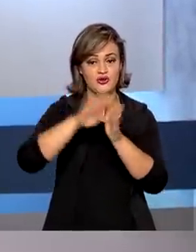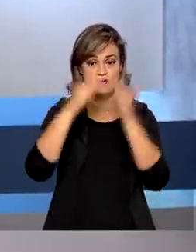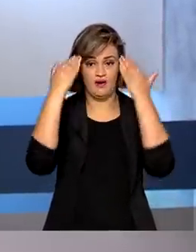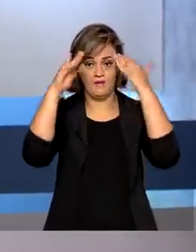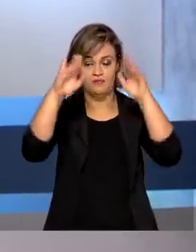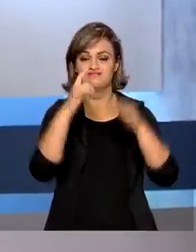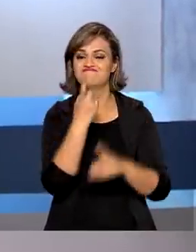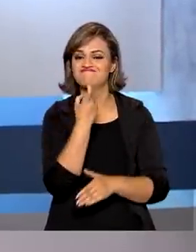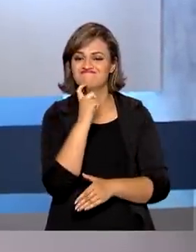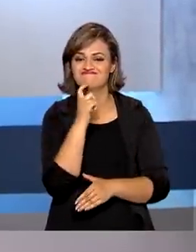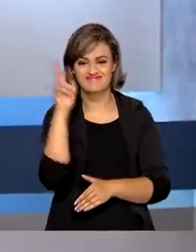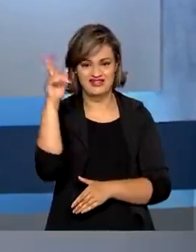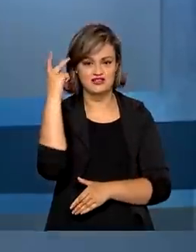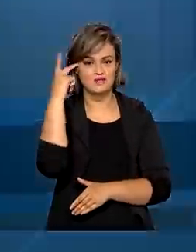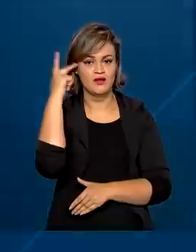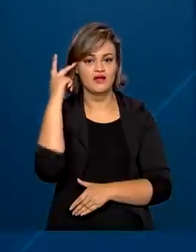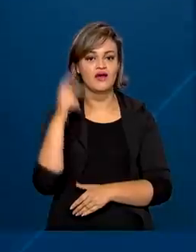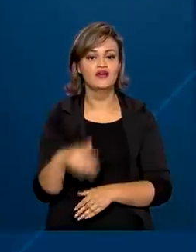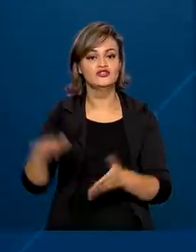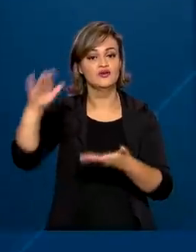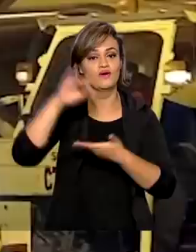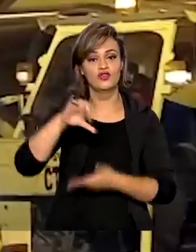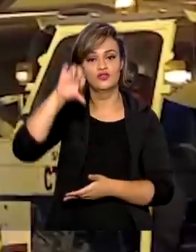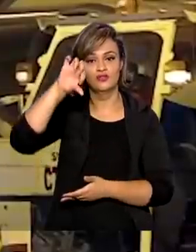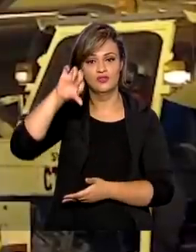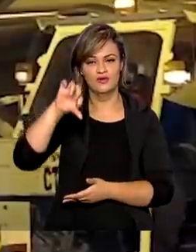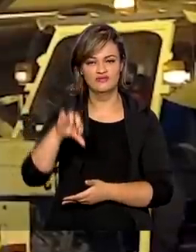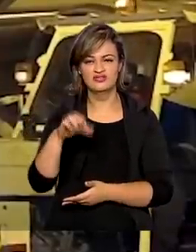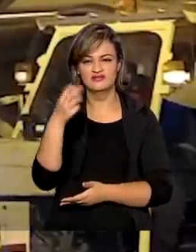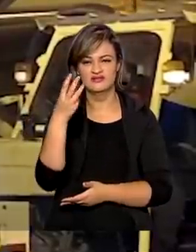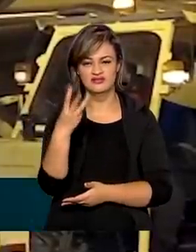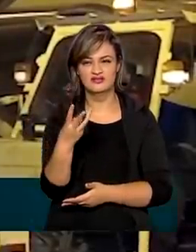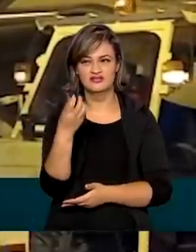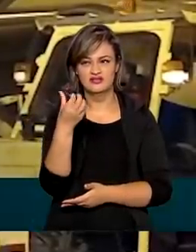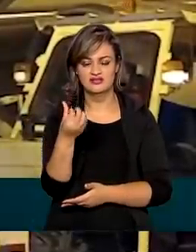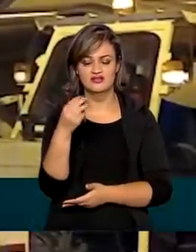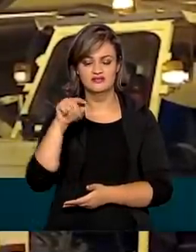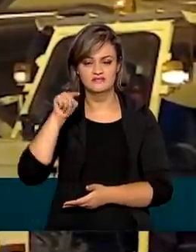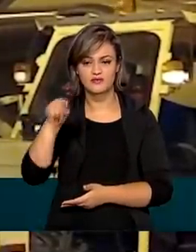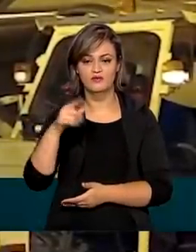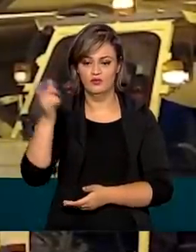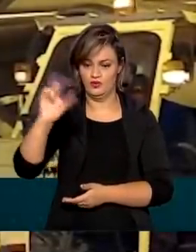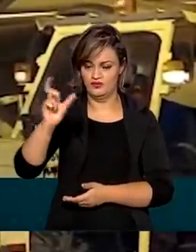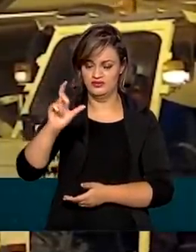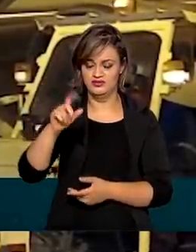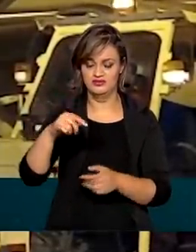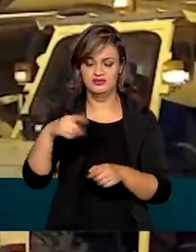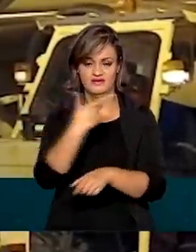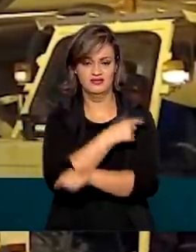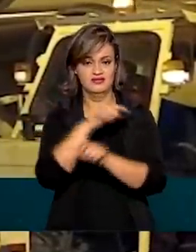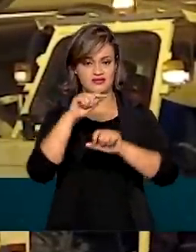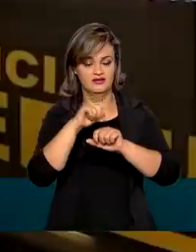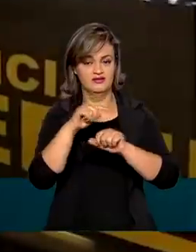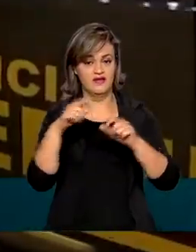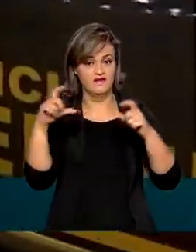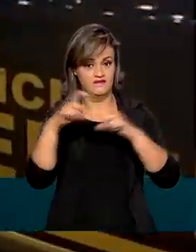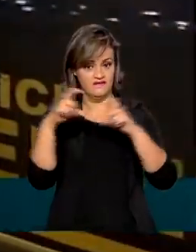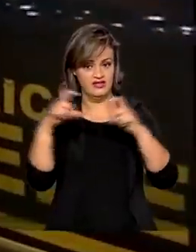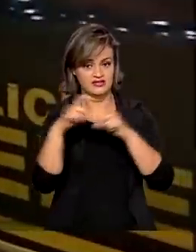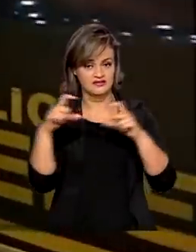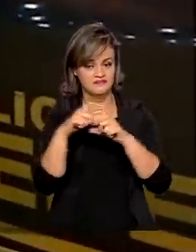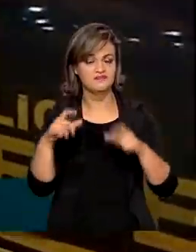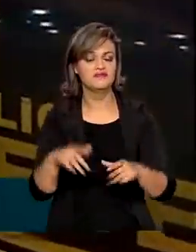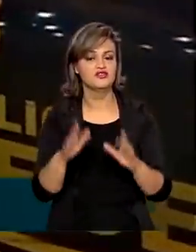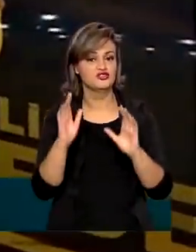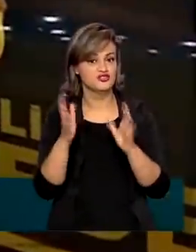em São Paulo, mais 936.000 doses da vacina da Pfizer. Com esse lote, são 2.400.000 doses